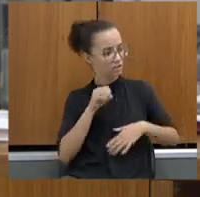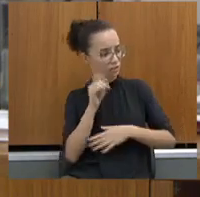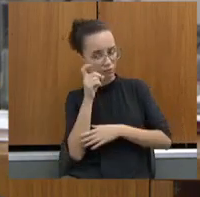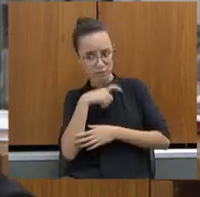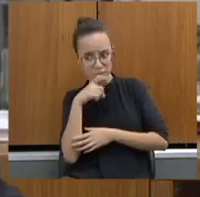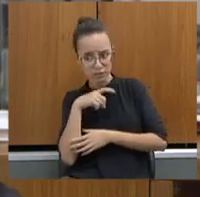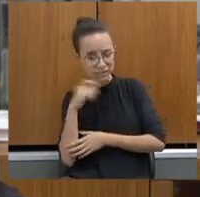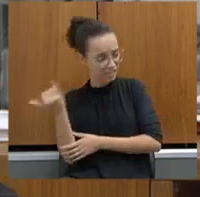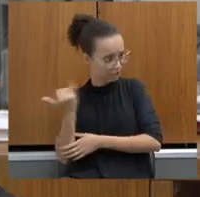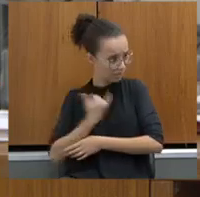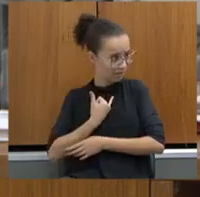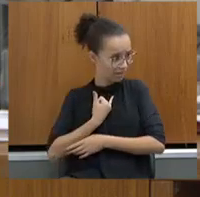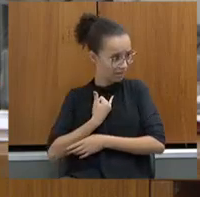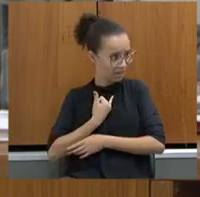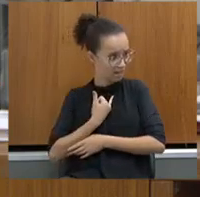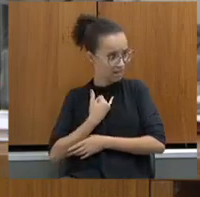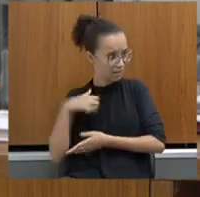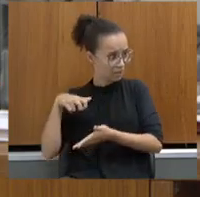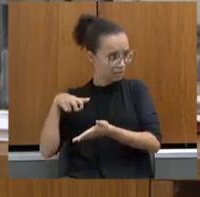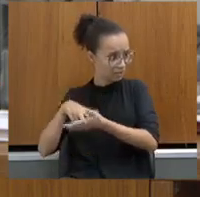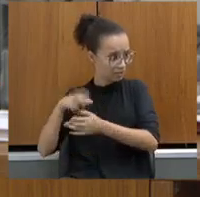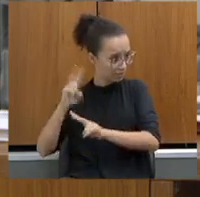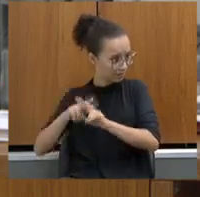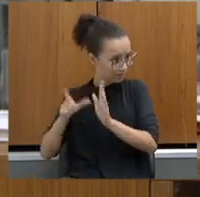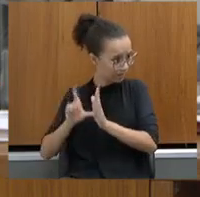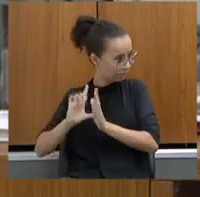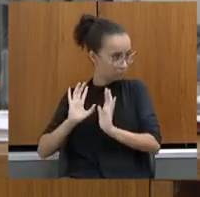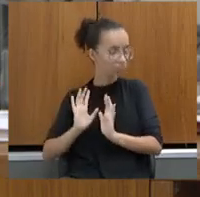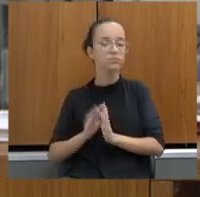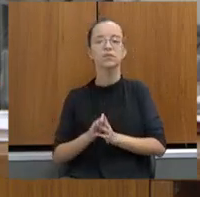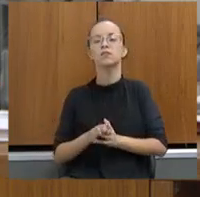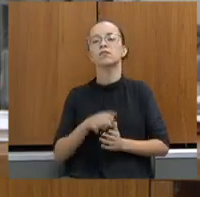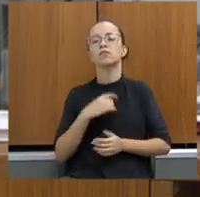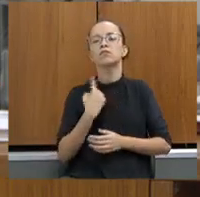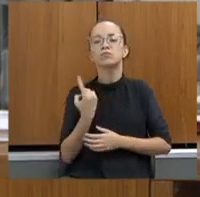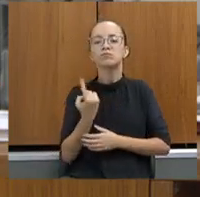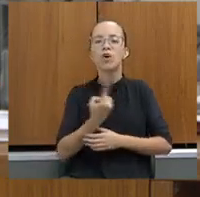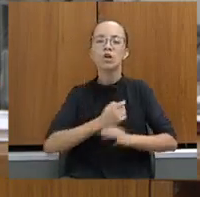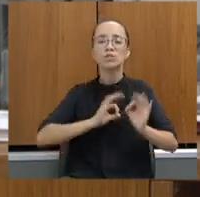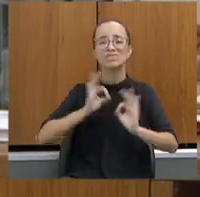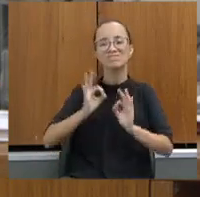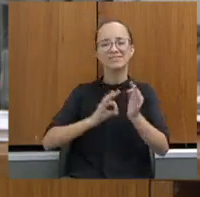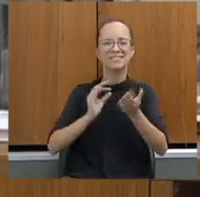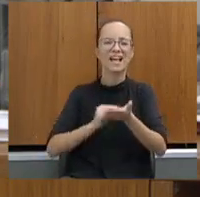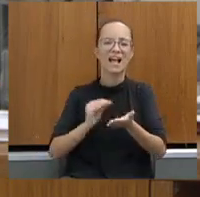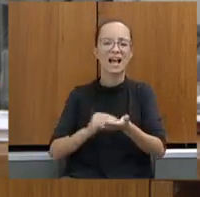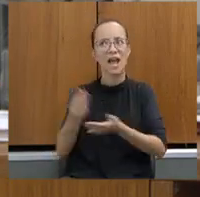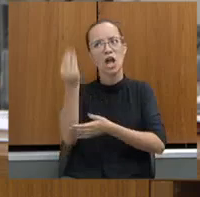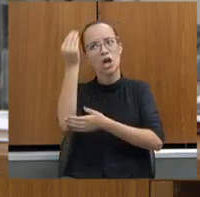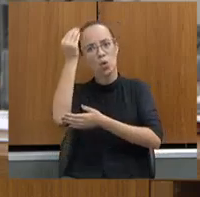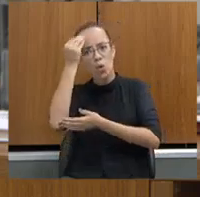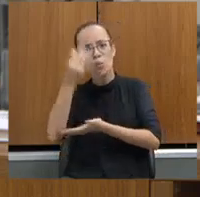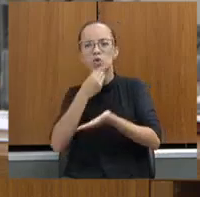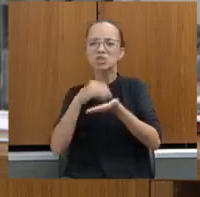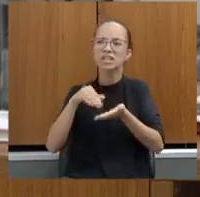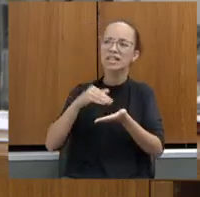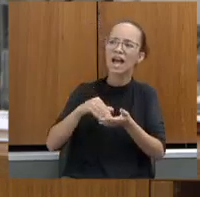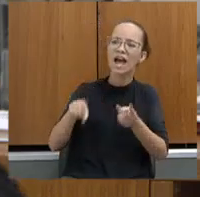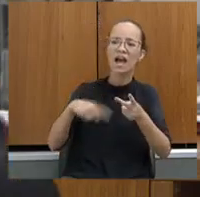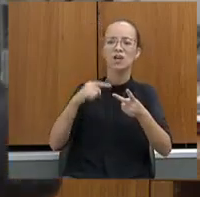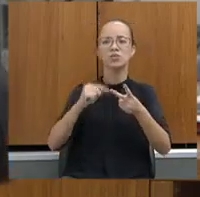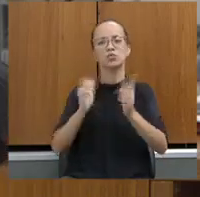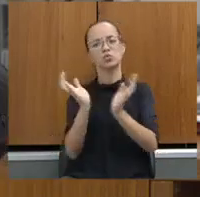isso. Então, nós estamos desorganizados. Ah, é culpa do secretário, do nosso staff, da